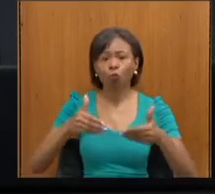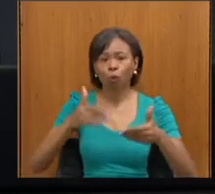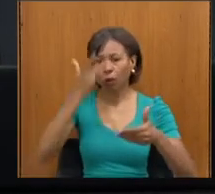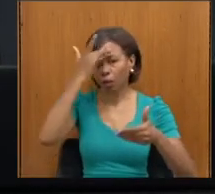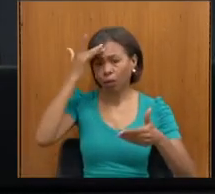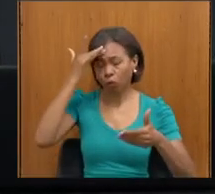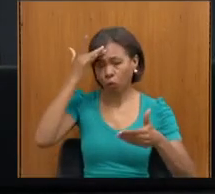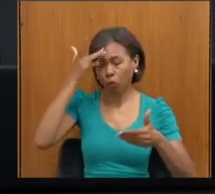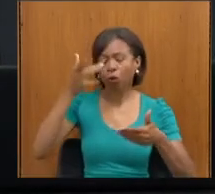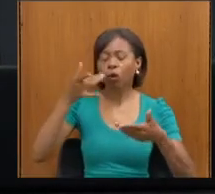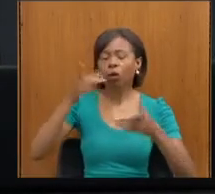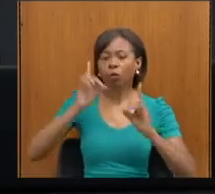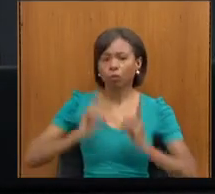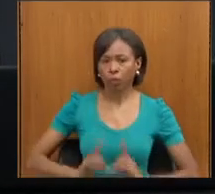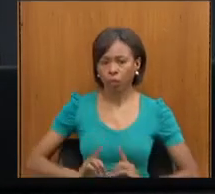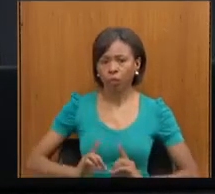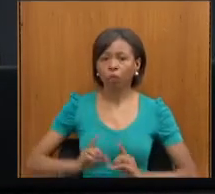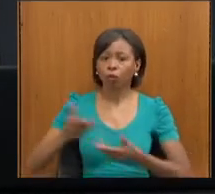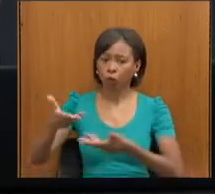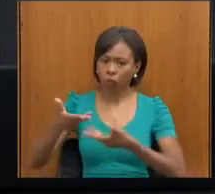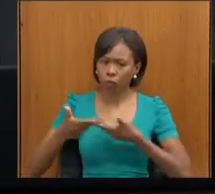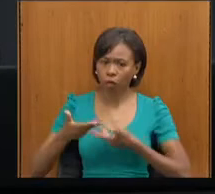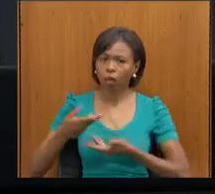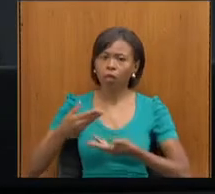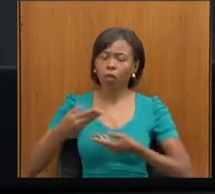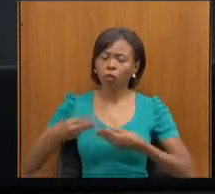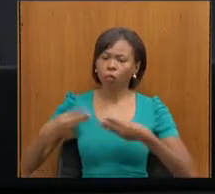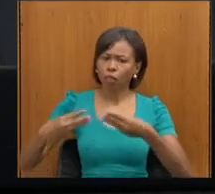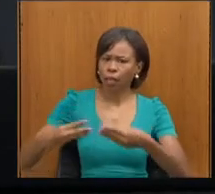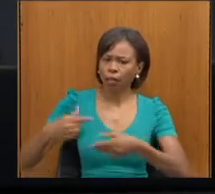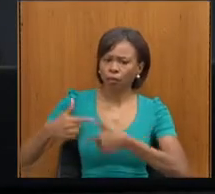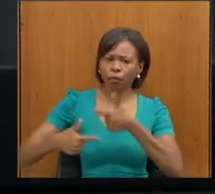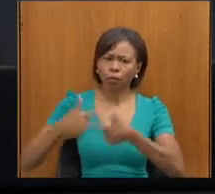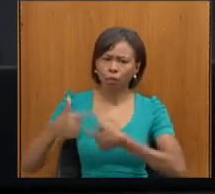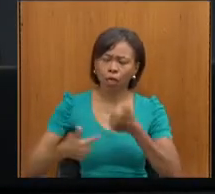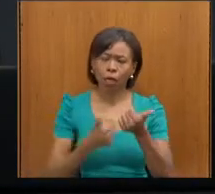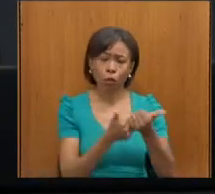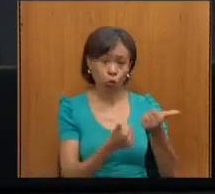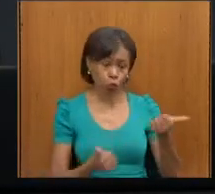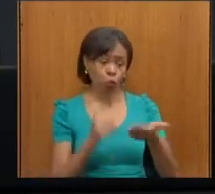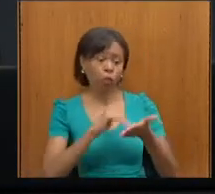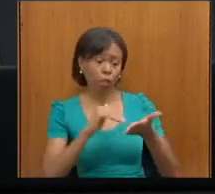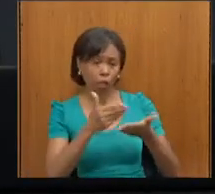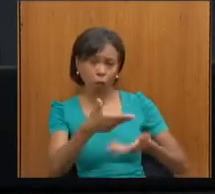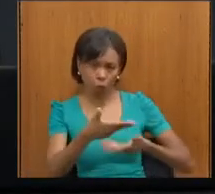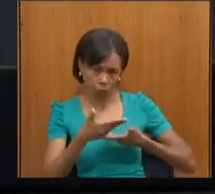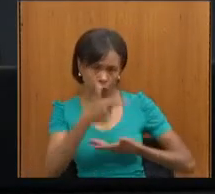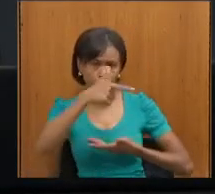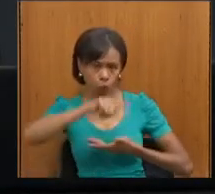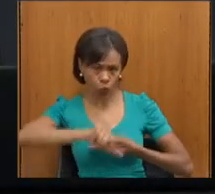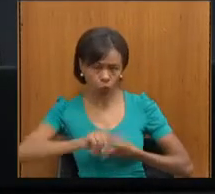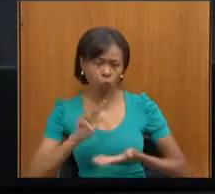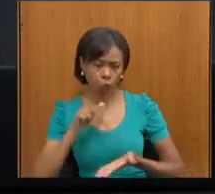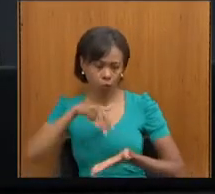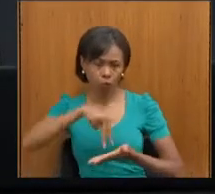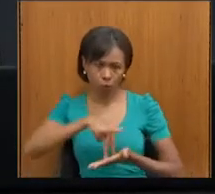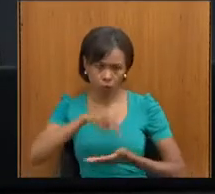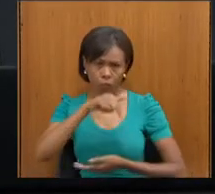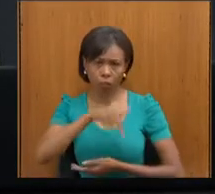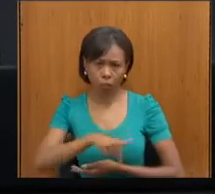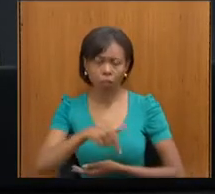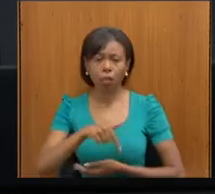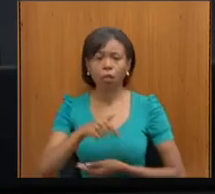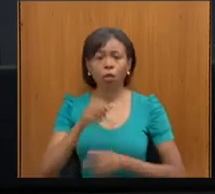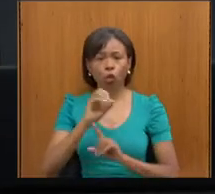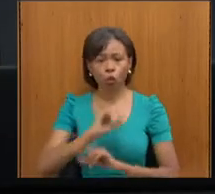Vamos trazer pessoas do Ministério do Trabalho, vamos convidar nosso subsecretário para estar presente. uma pauta que nós